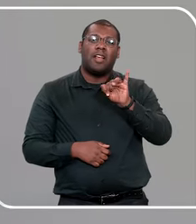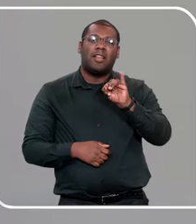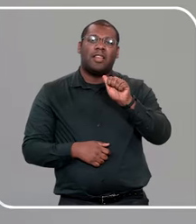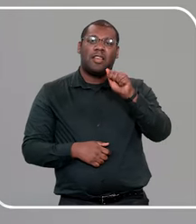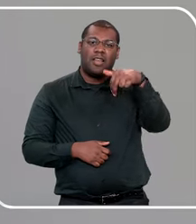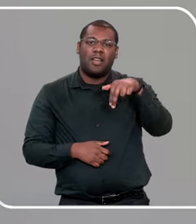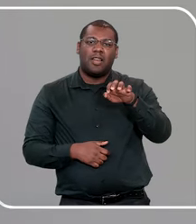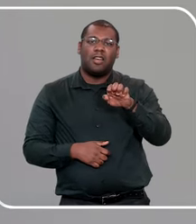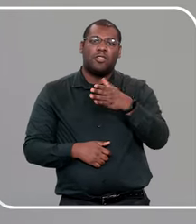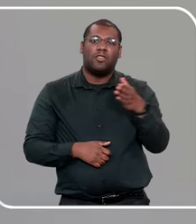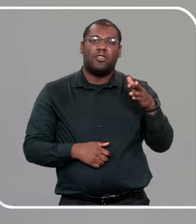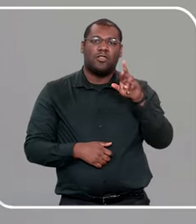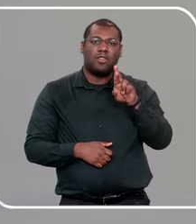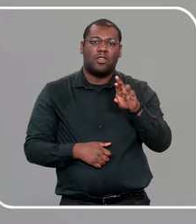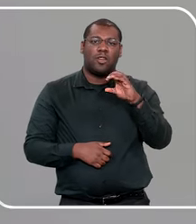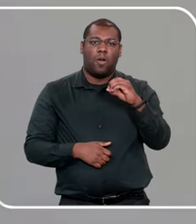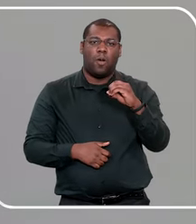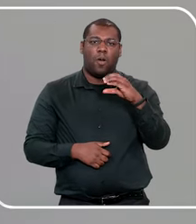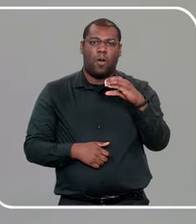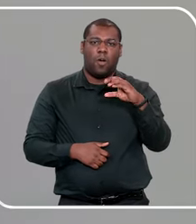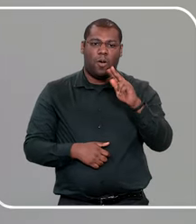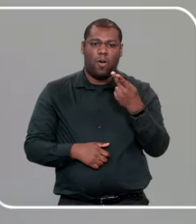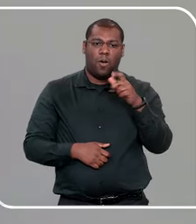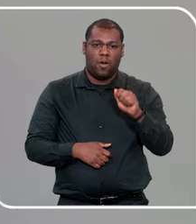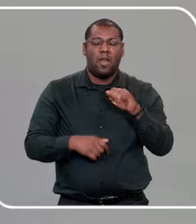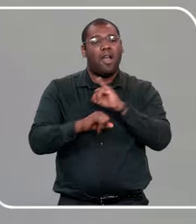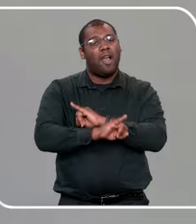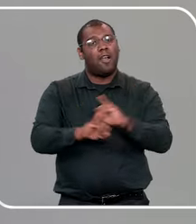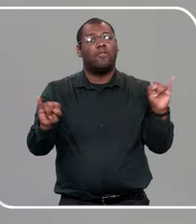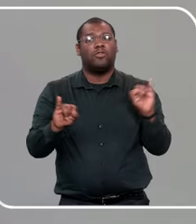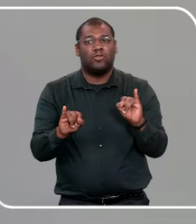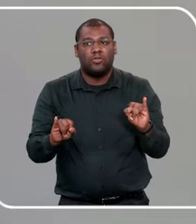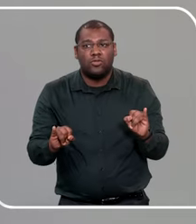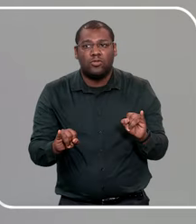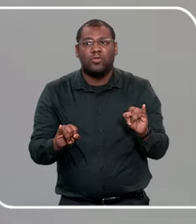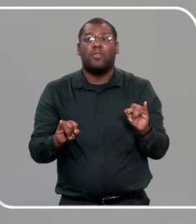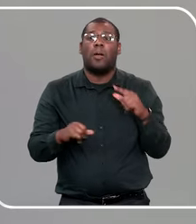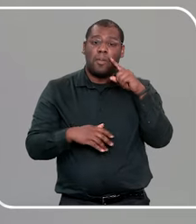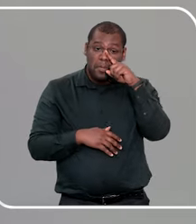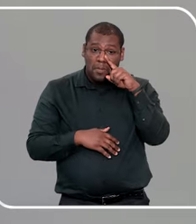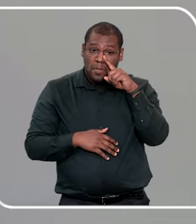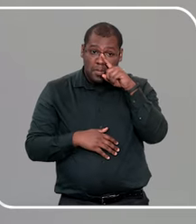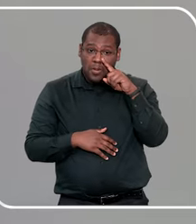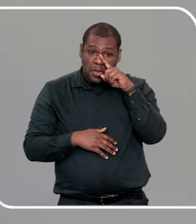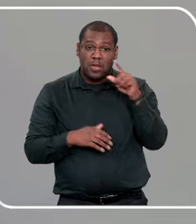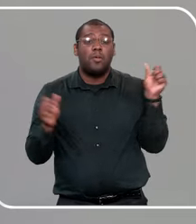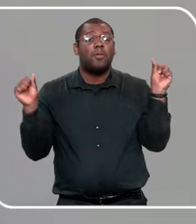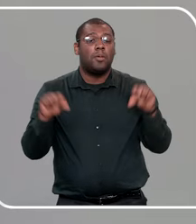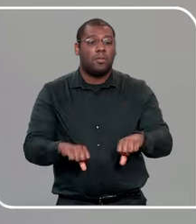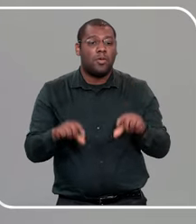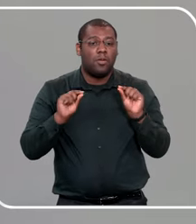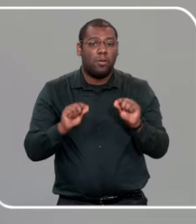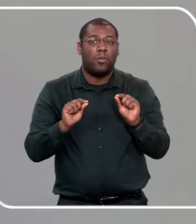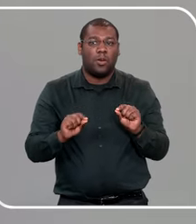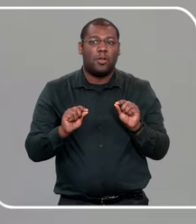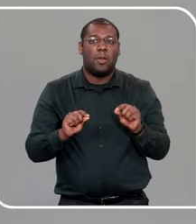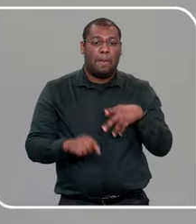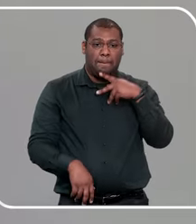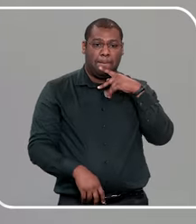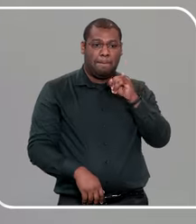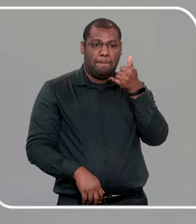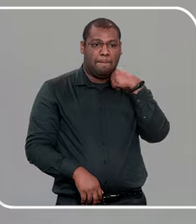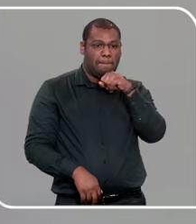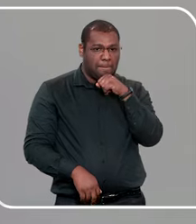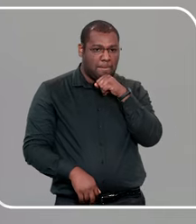falou, que, uma das, um dos principais fatores de risco, para abuso sexual infantil, é a criação autoritária,